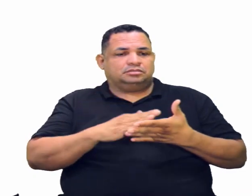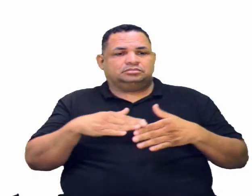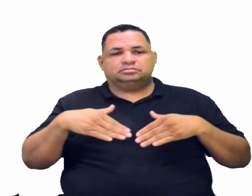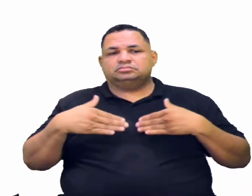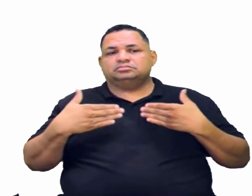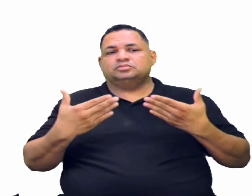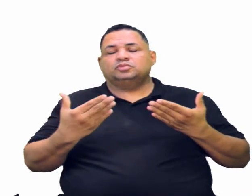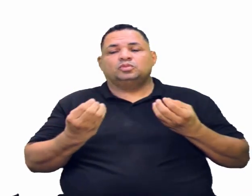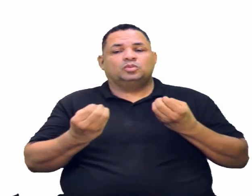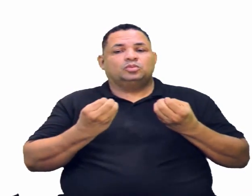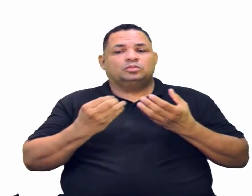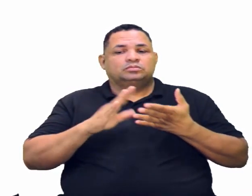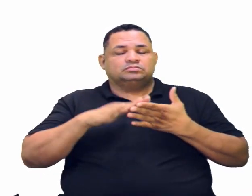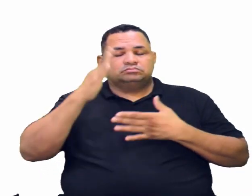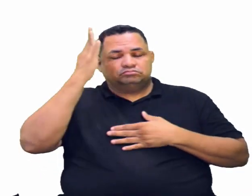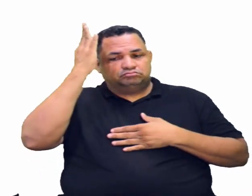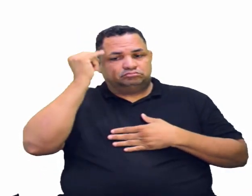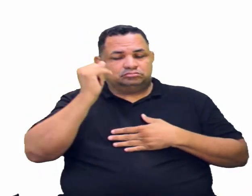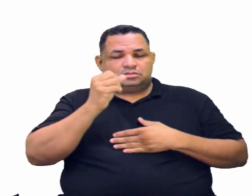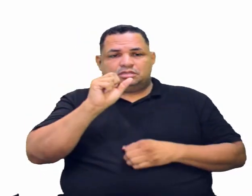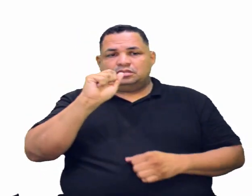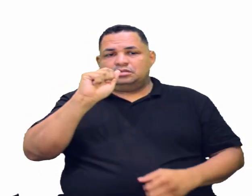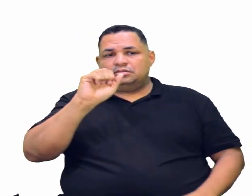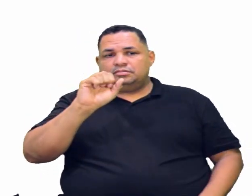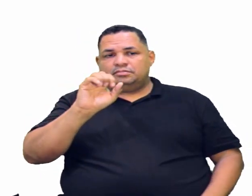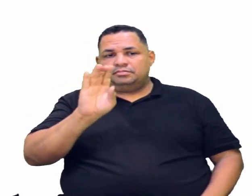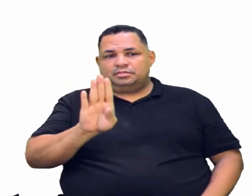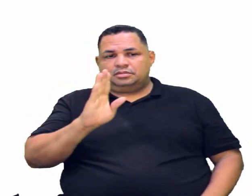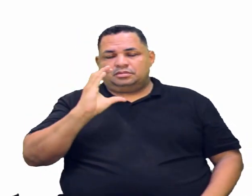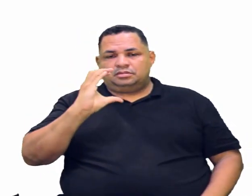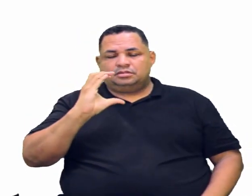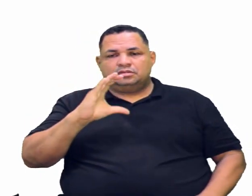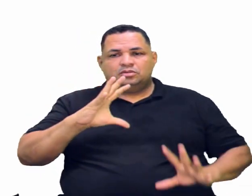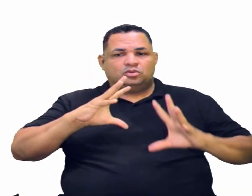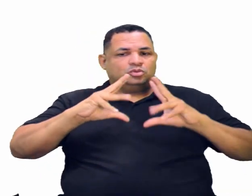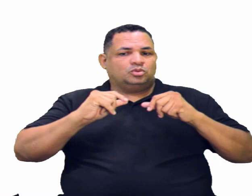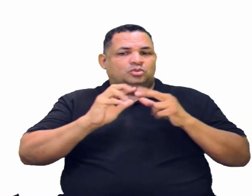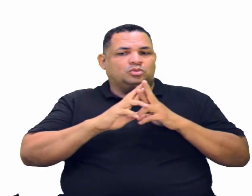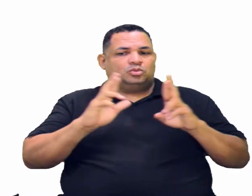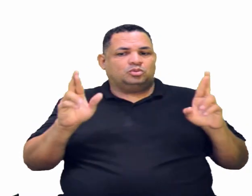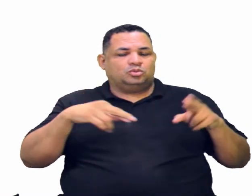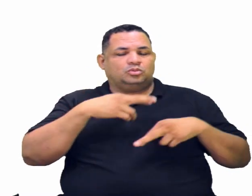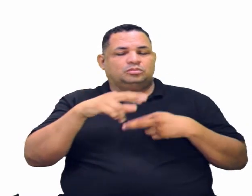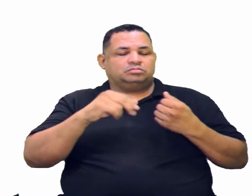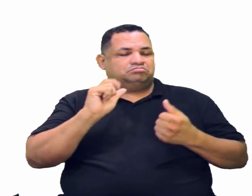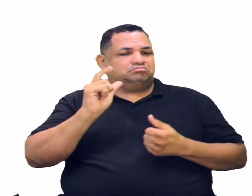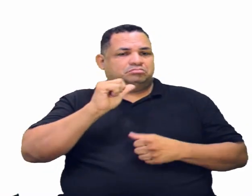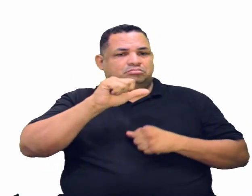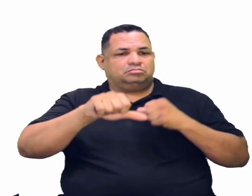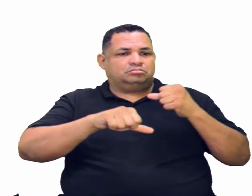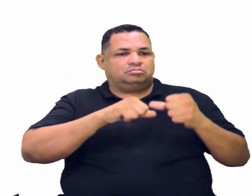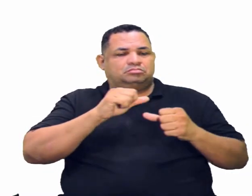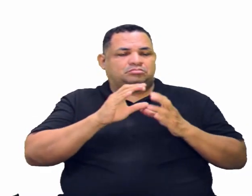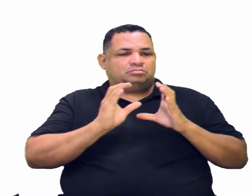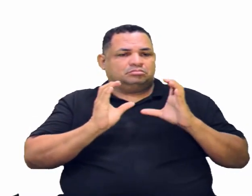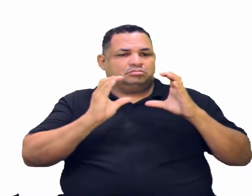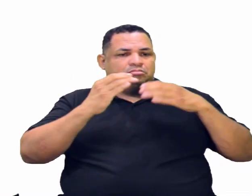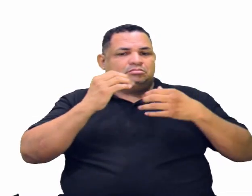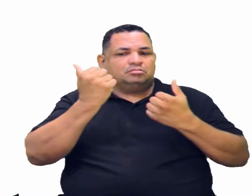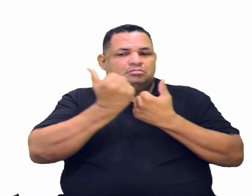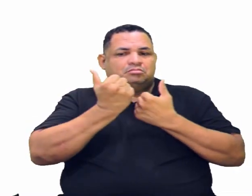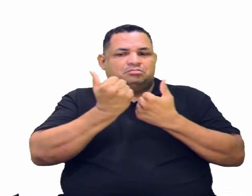Como que eu vou saber se é AB ou se é AE? Toda reação, gente, não muda o nosso grupo